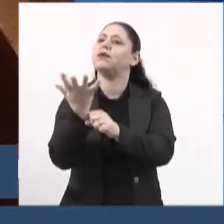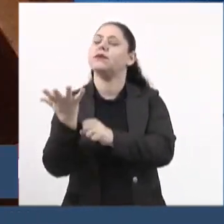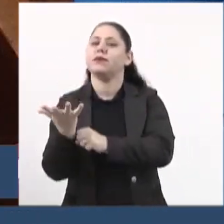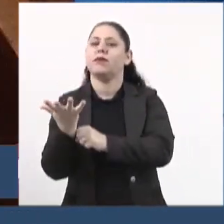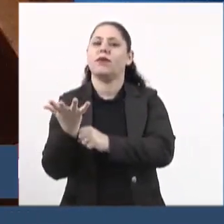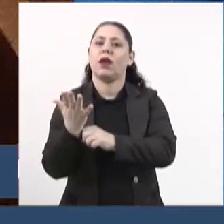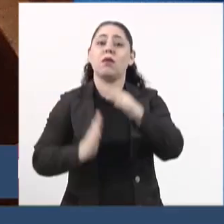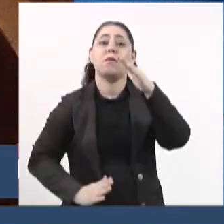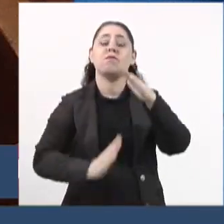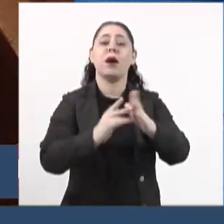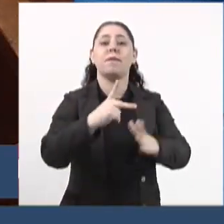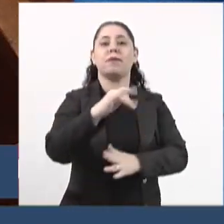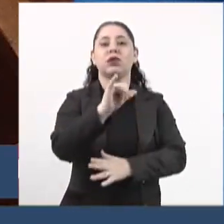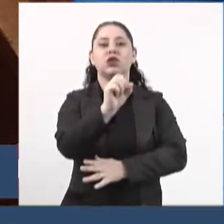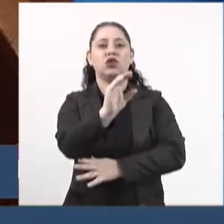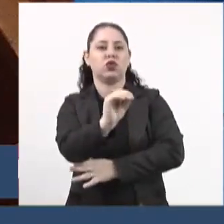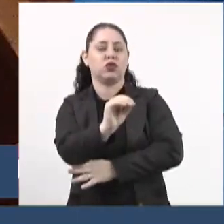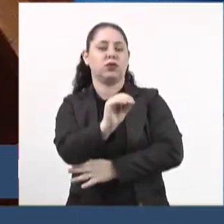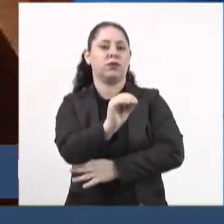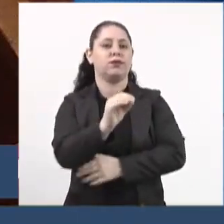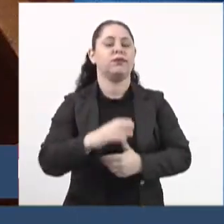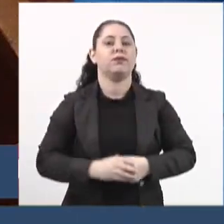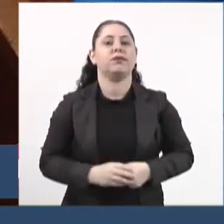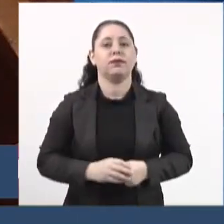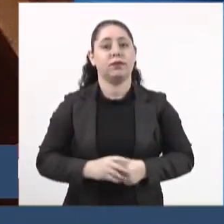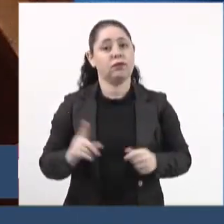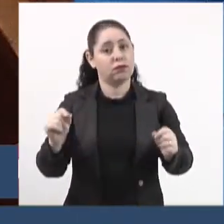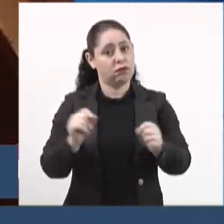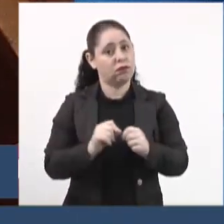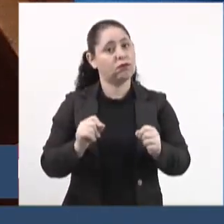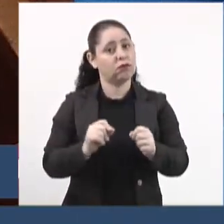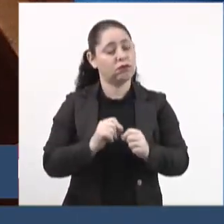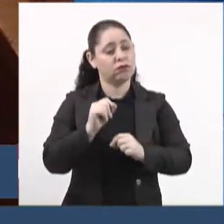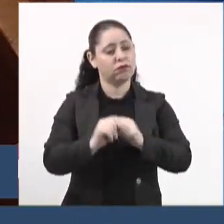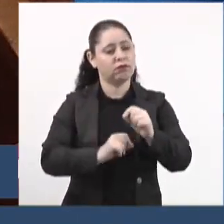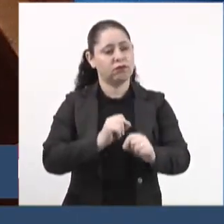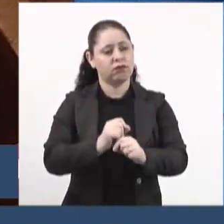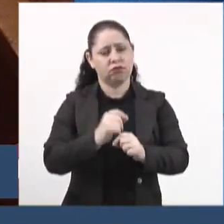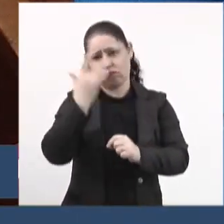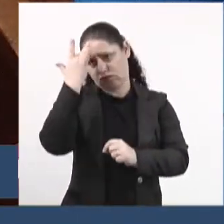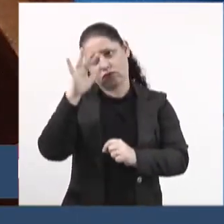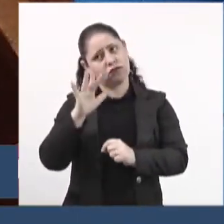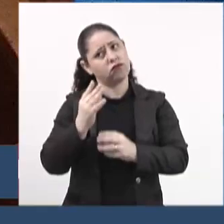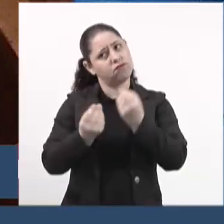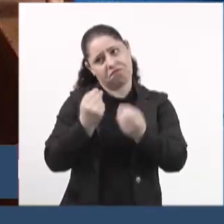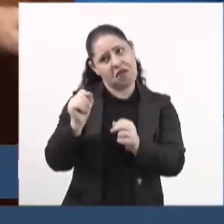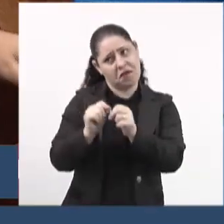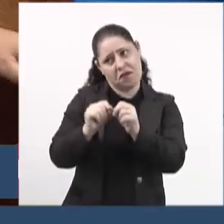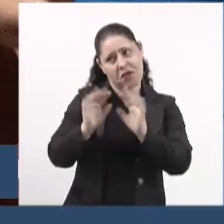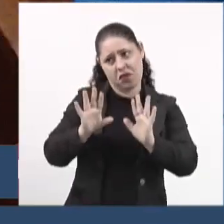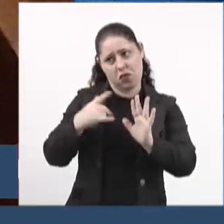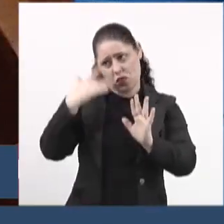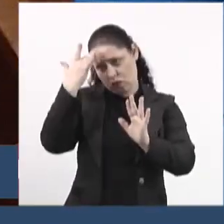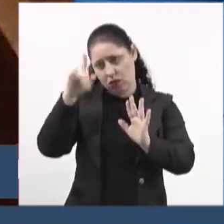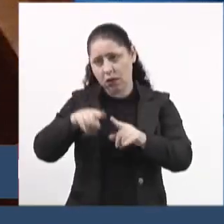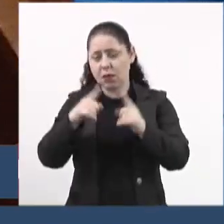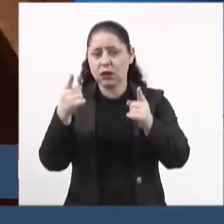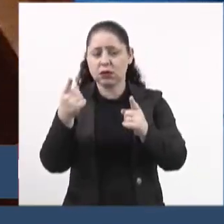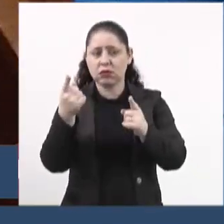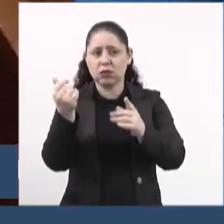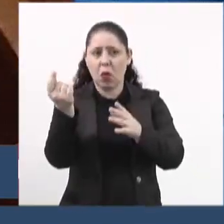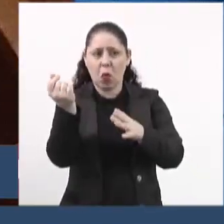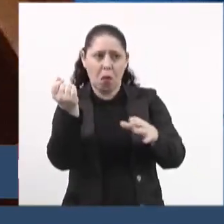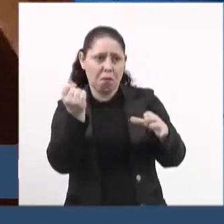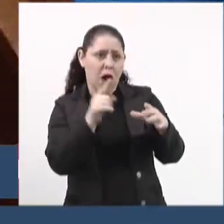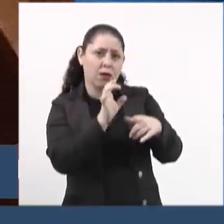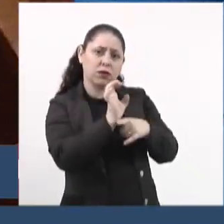para atingir o piso. Foi feito de uma maneira, não sei de que maneira foi feito, que disponibilizou para